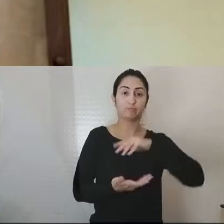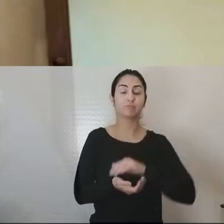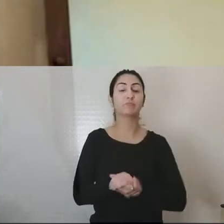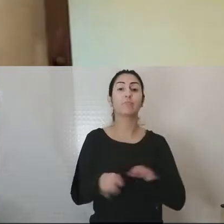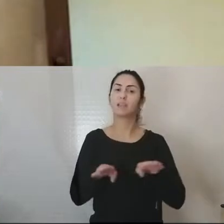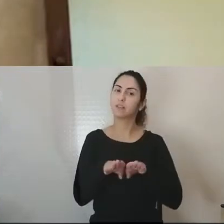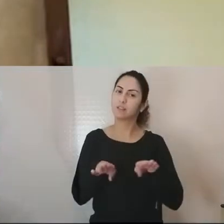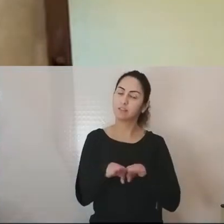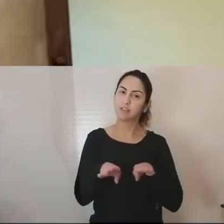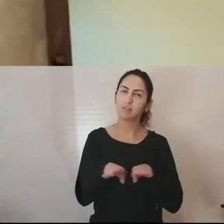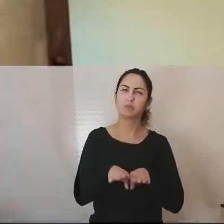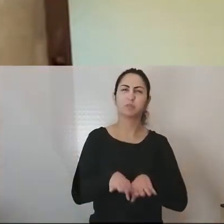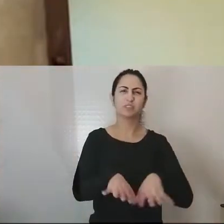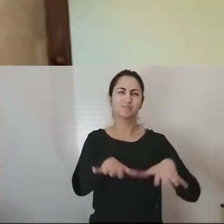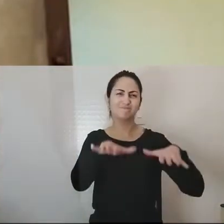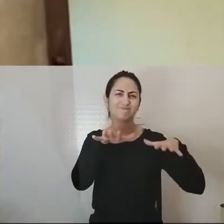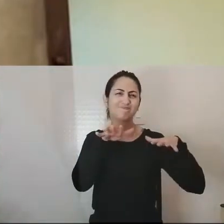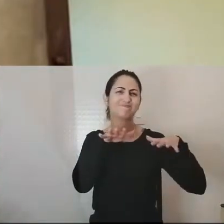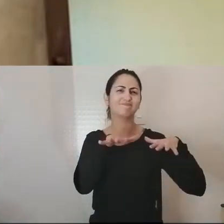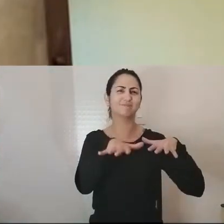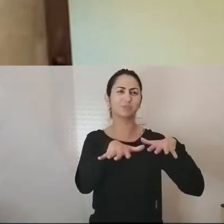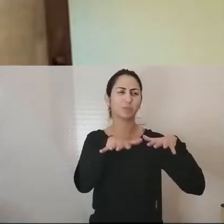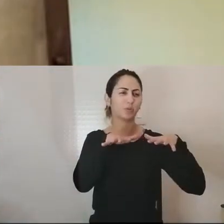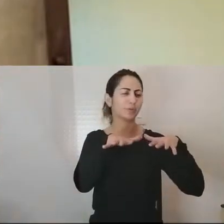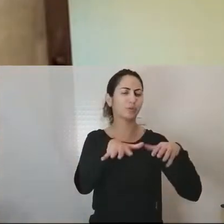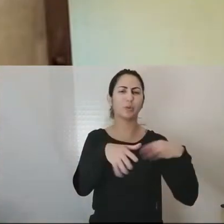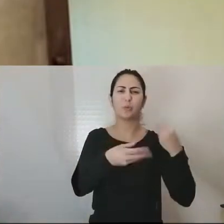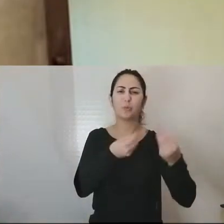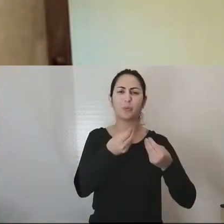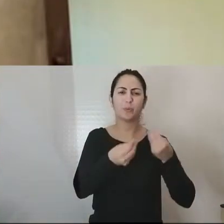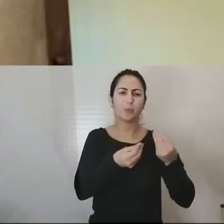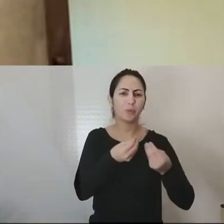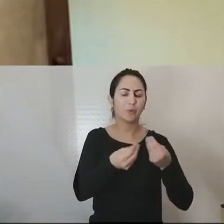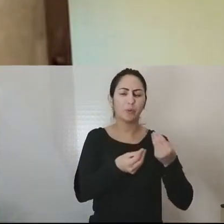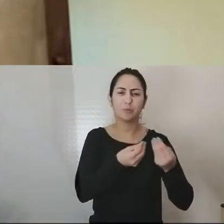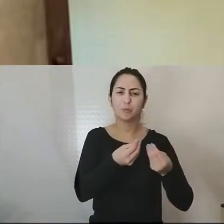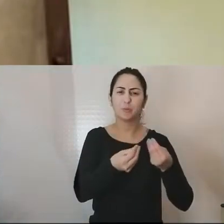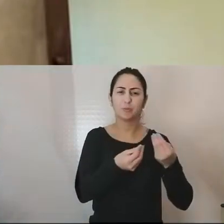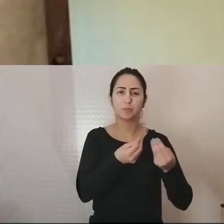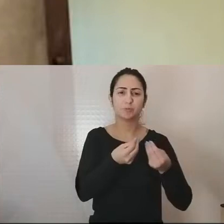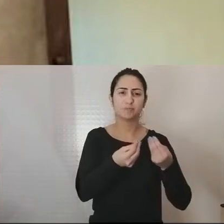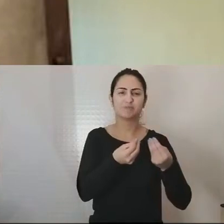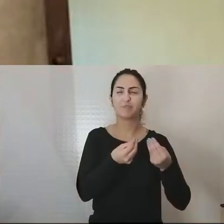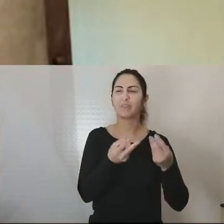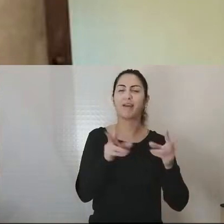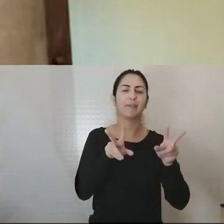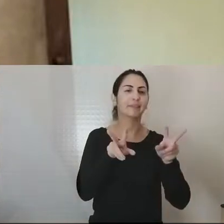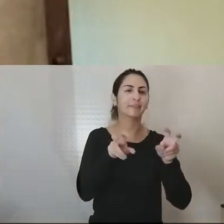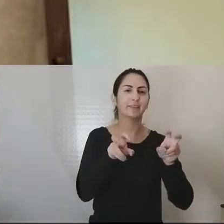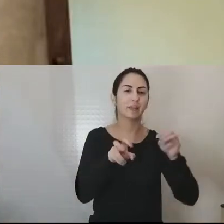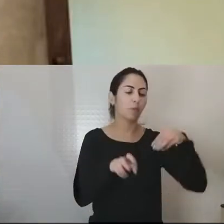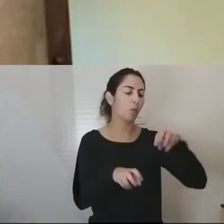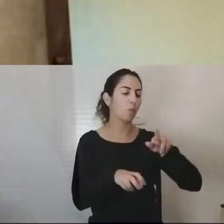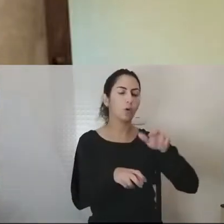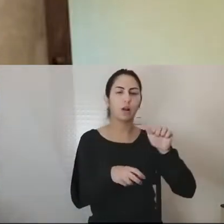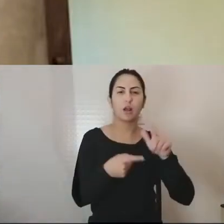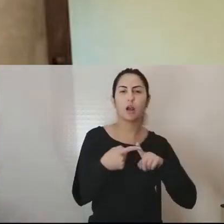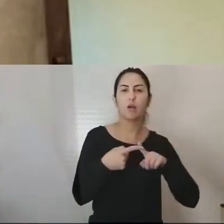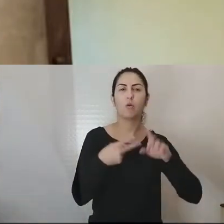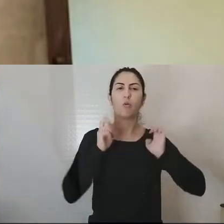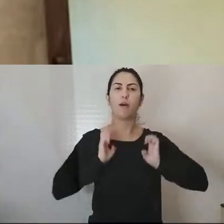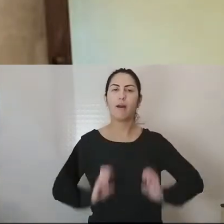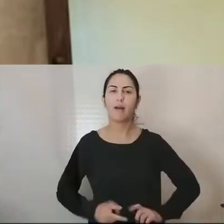manifestação de um tipo mais, de um dos mais prementes dilemas morais, éticos, políticos e